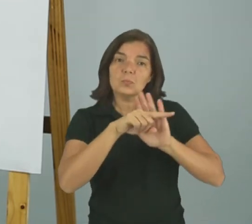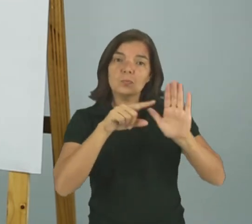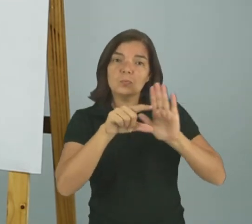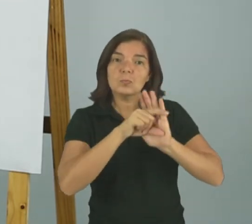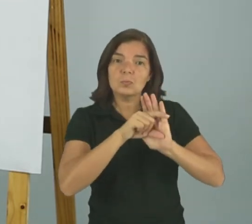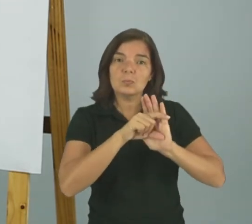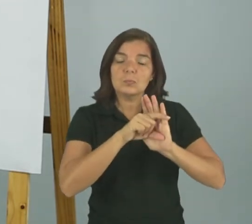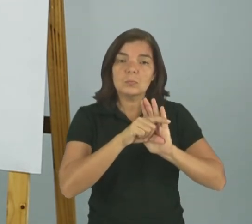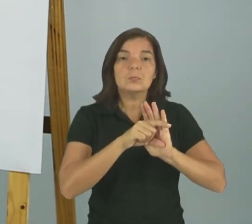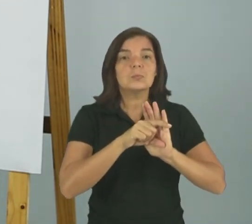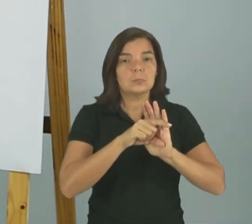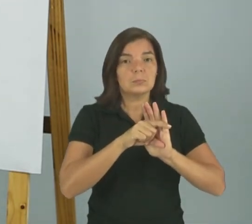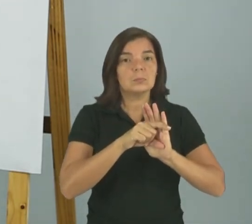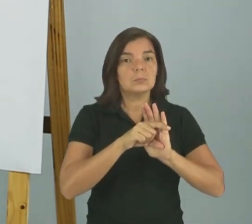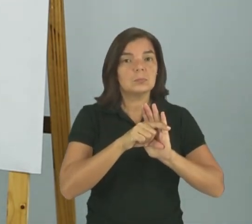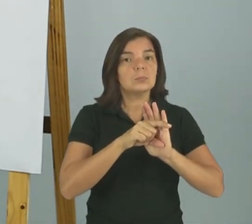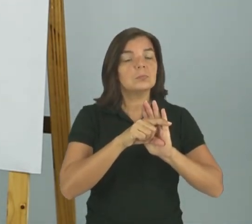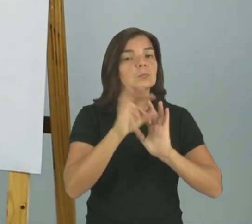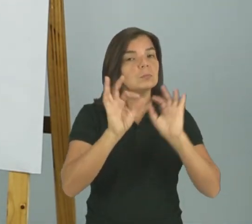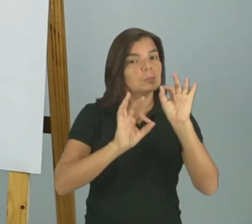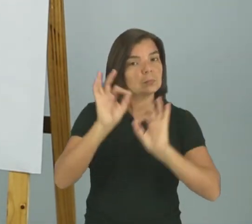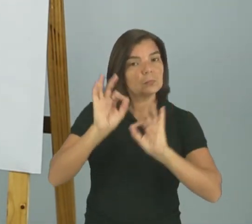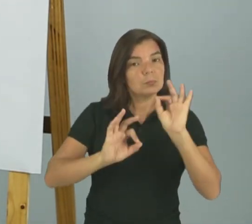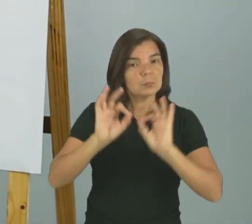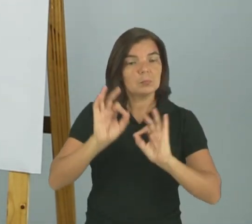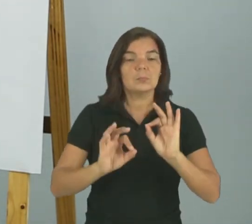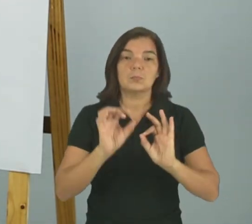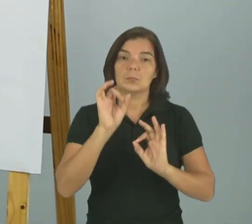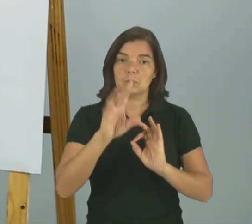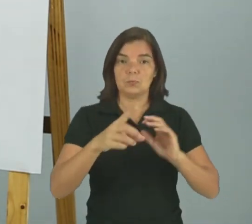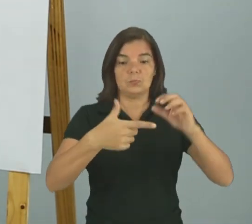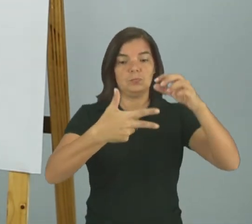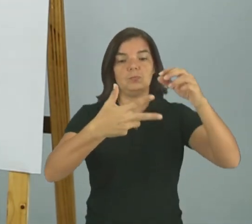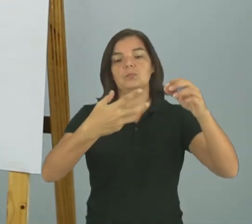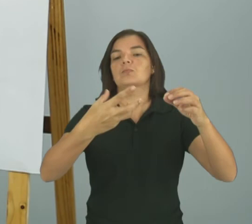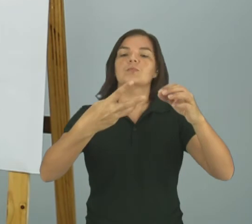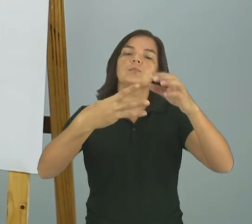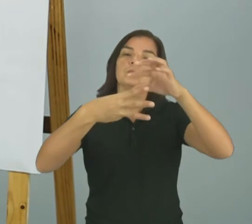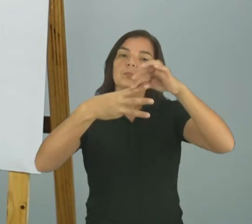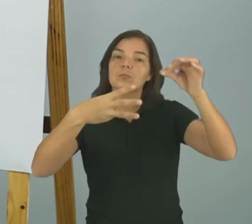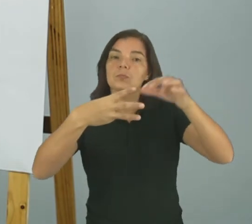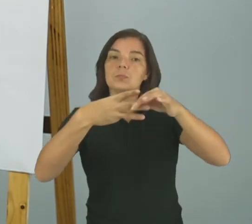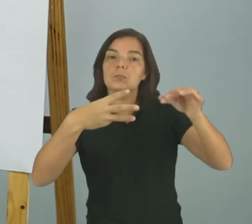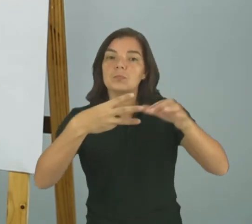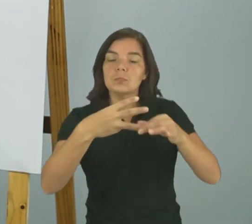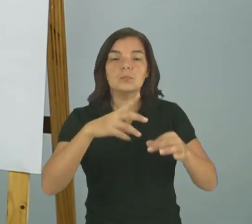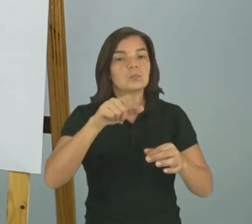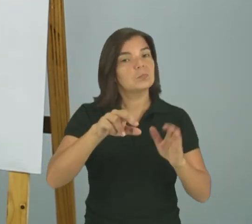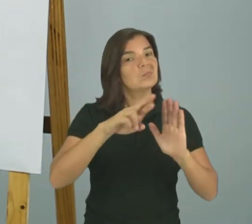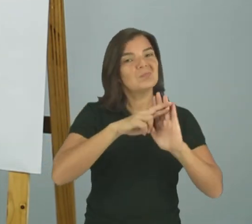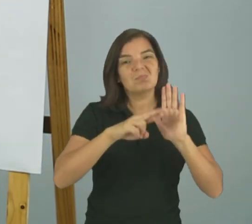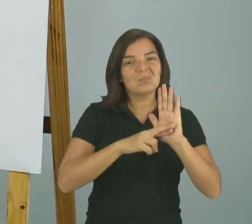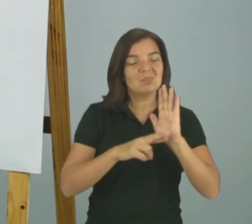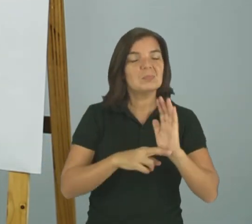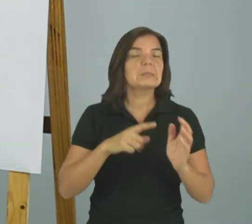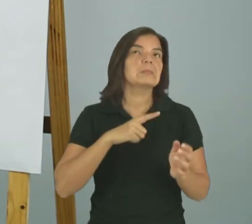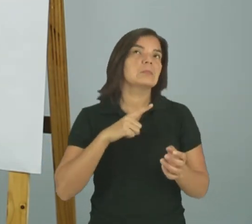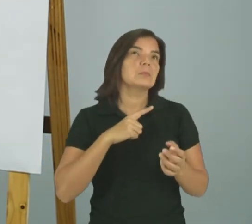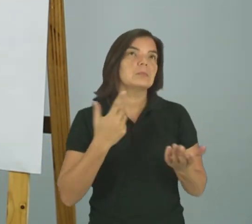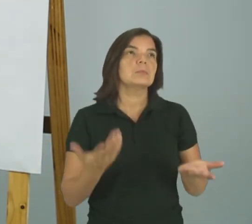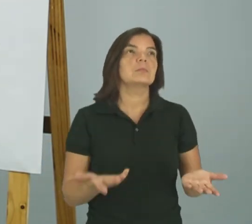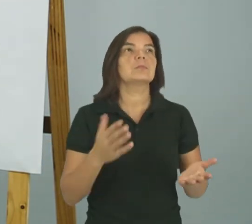texto Os versos são organizados Em uma estrofe só Então essa organização Não é uma regra Diz assim Tem que ter